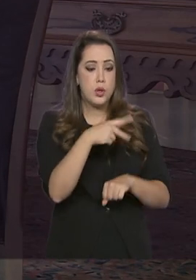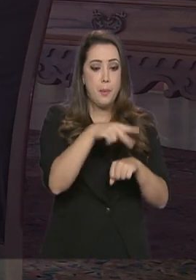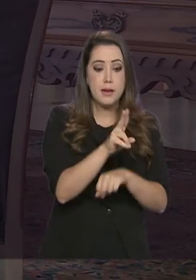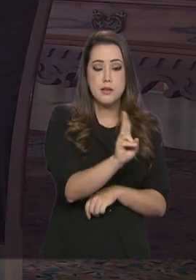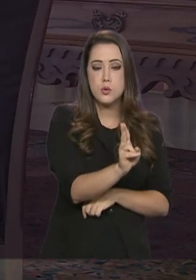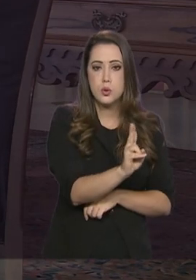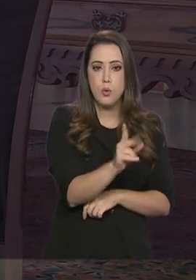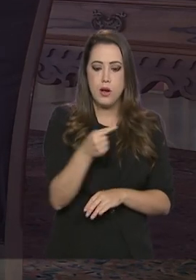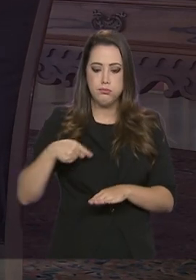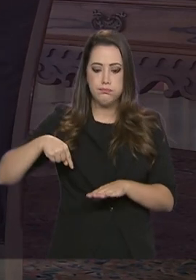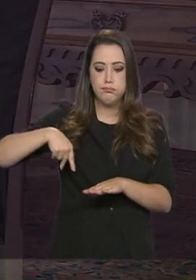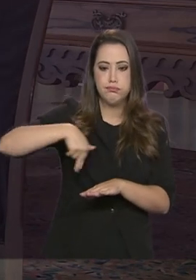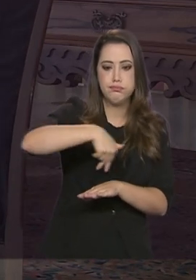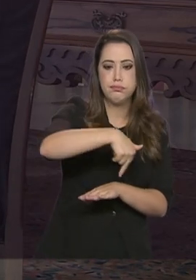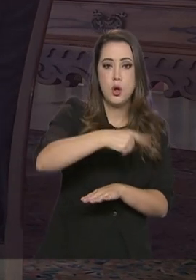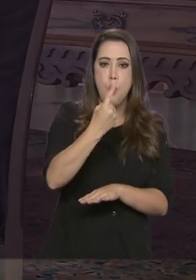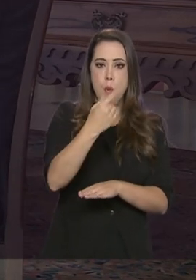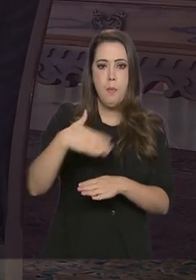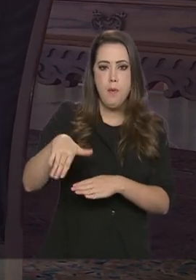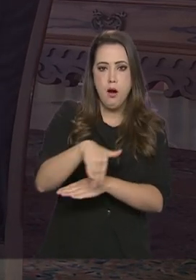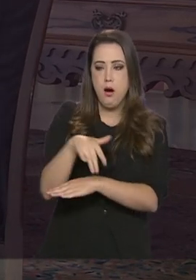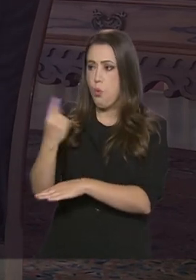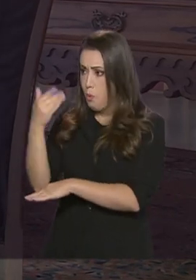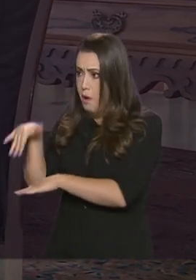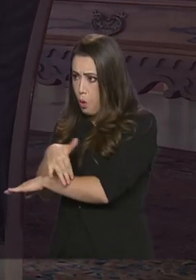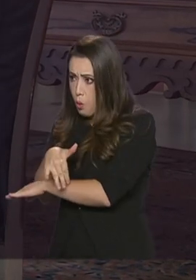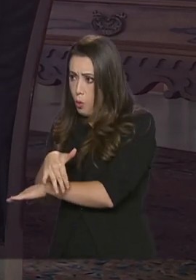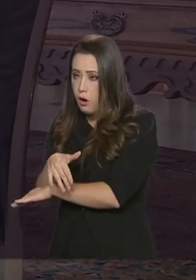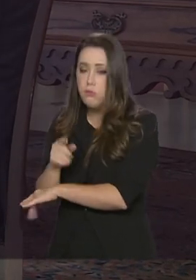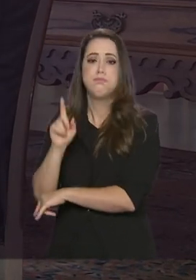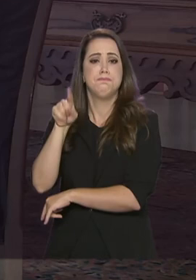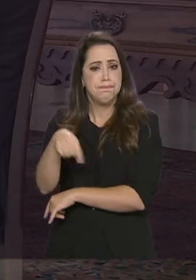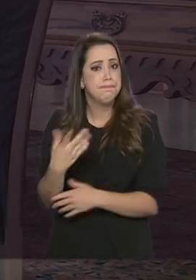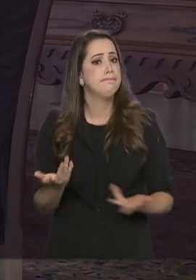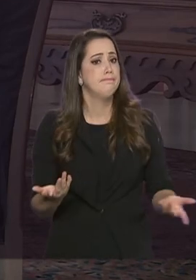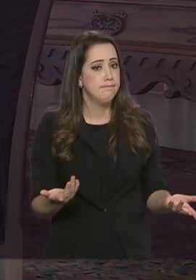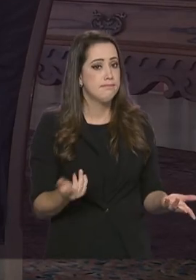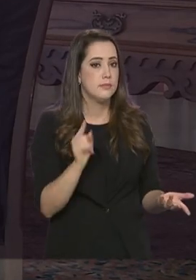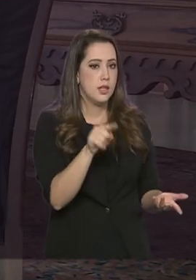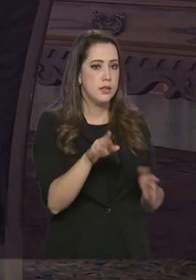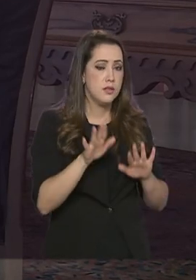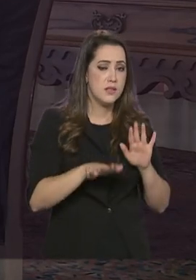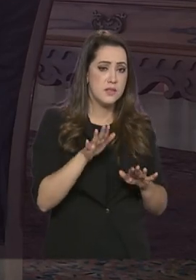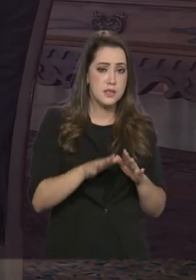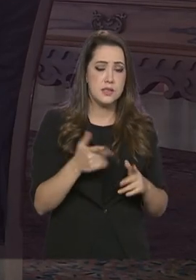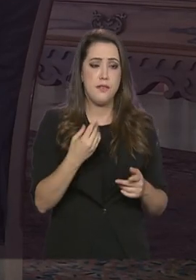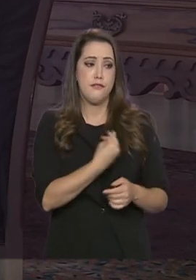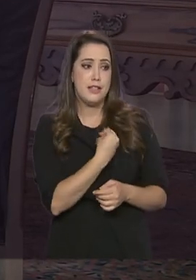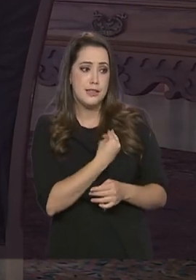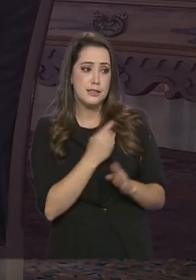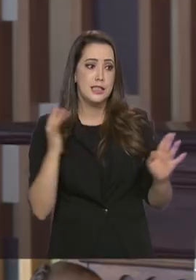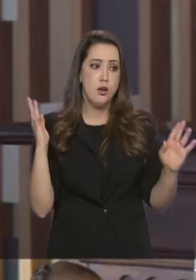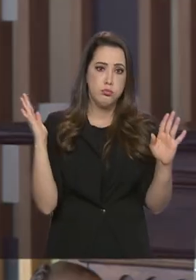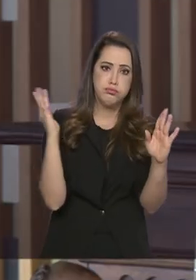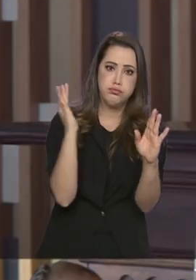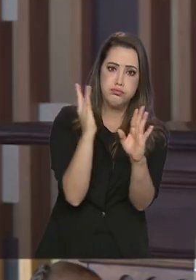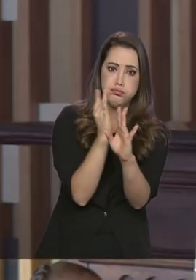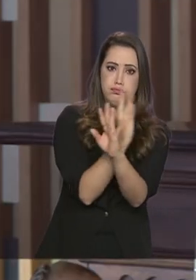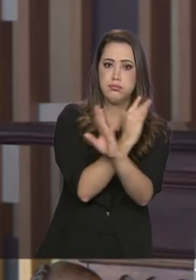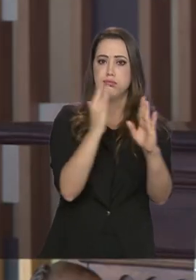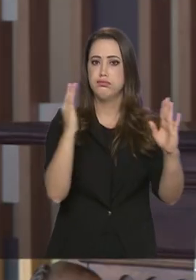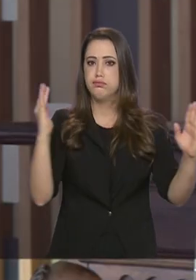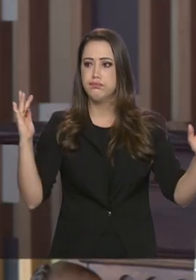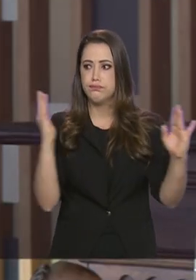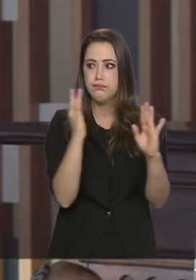Atravessa uma rua você está... Exato, exato, né. Mas em outros lugares que têm essa vida fronteiriça muito intensa também, nós até gostaríamos já... Estamos